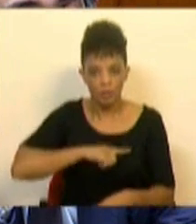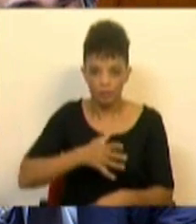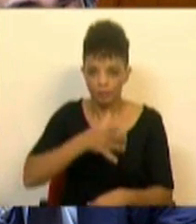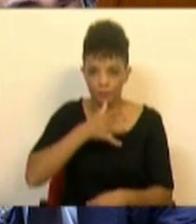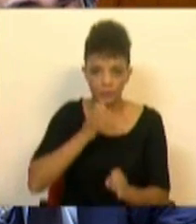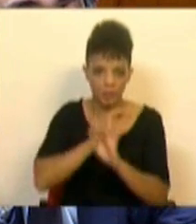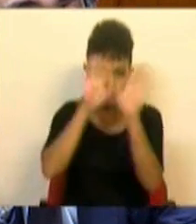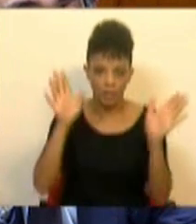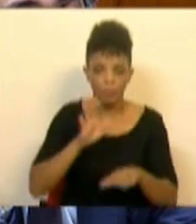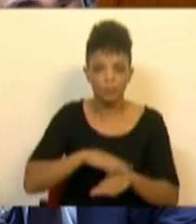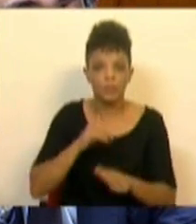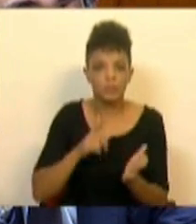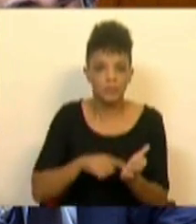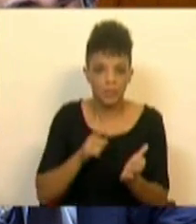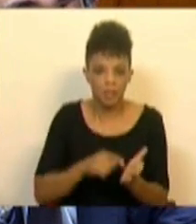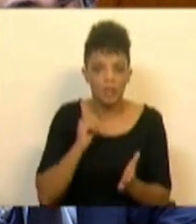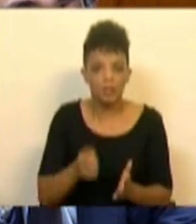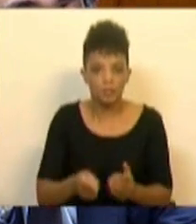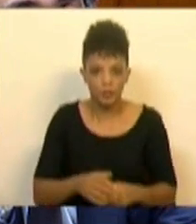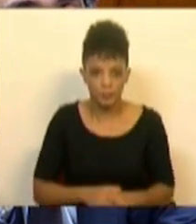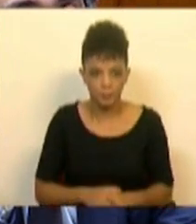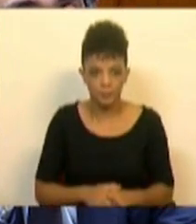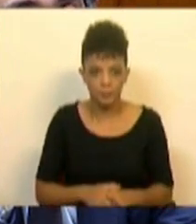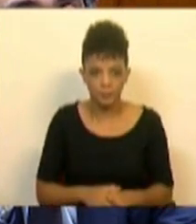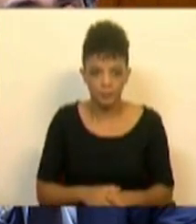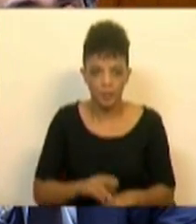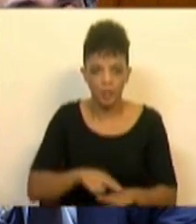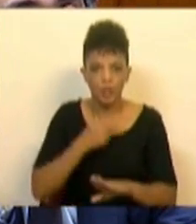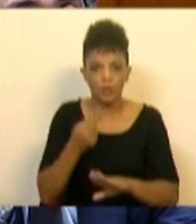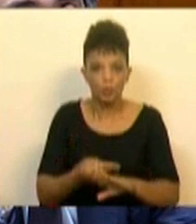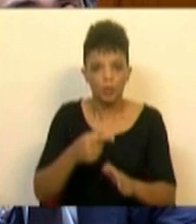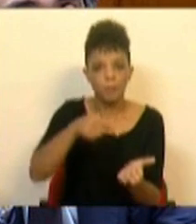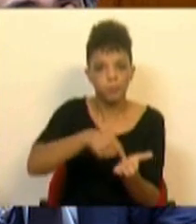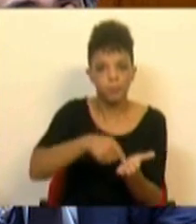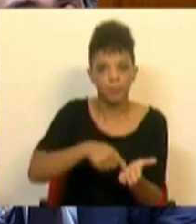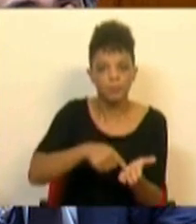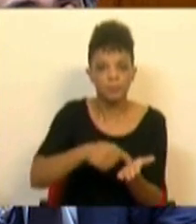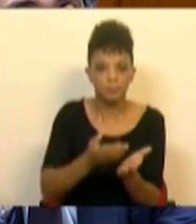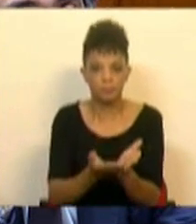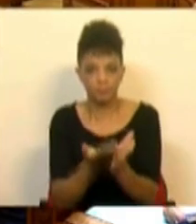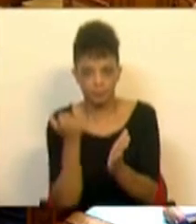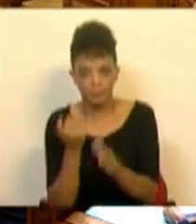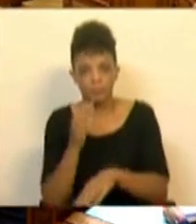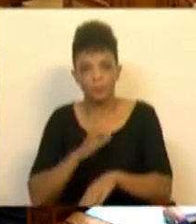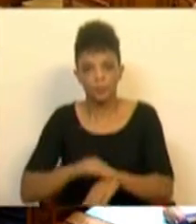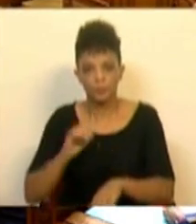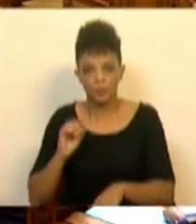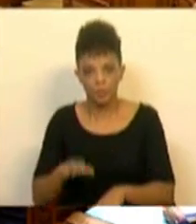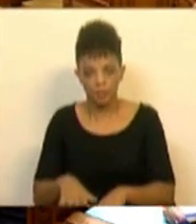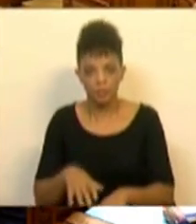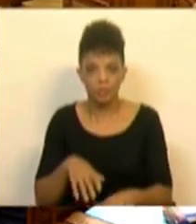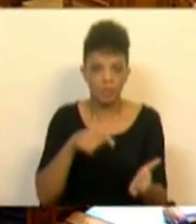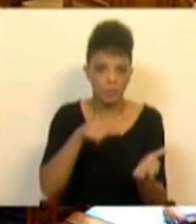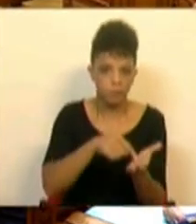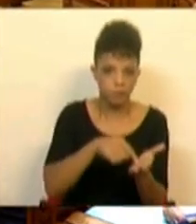claros sobre a necessidade de retirar a dupla dedução que decorre da possibilidade de